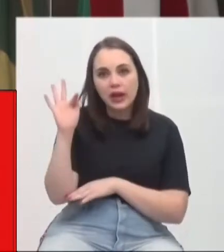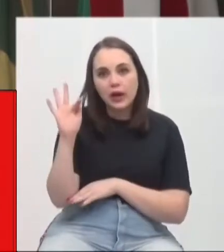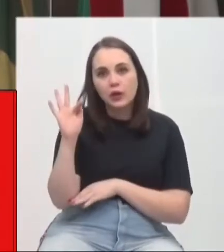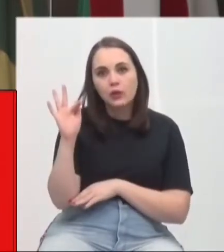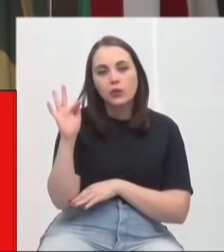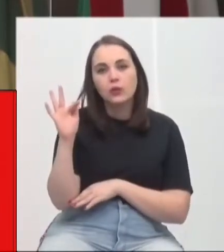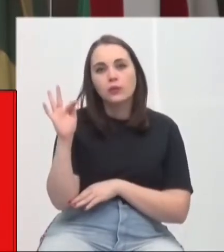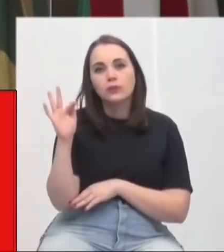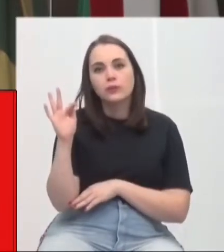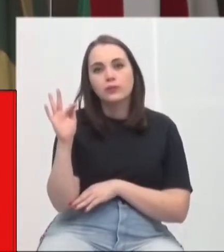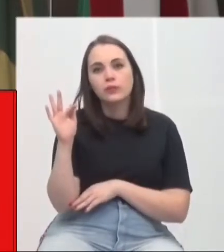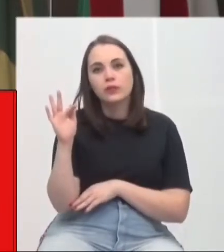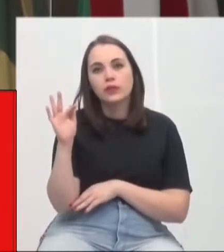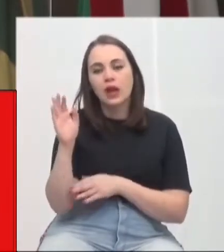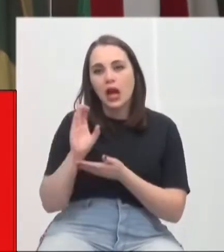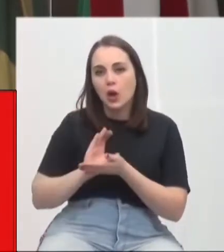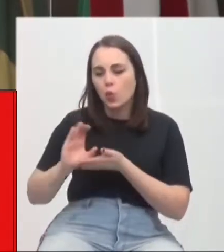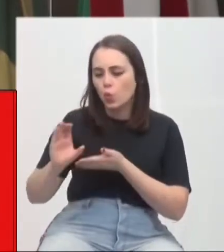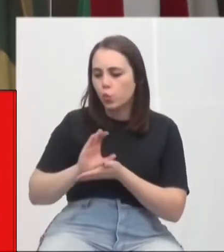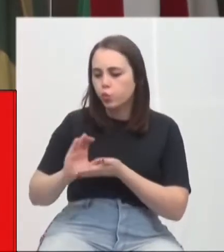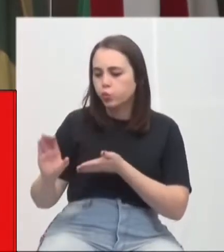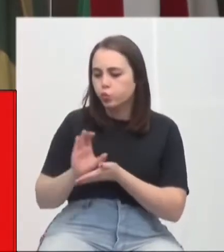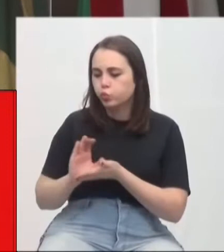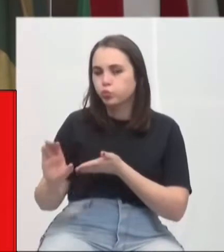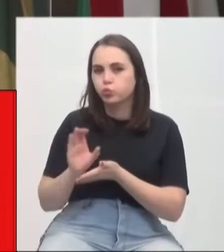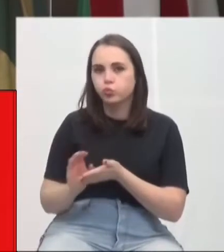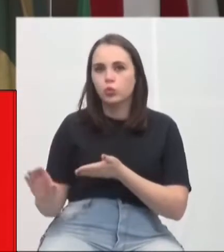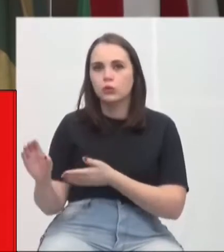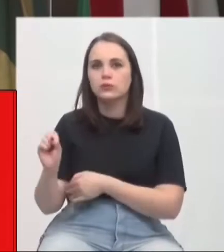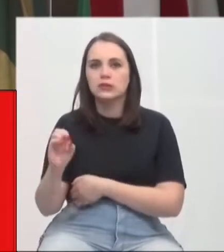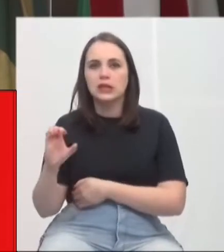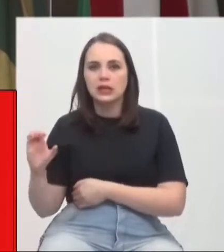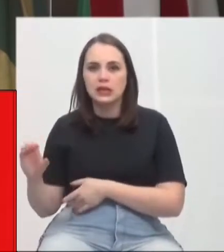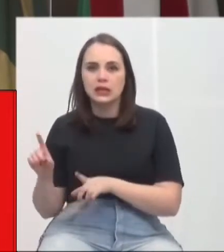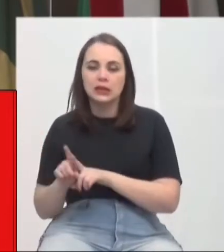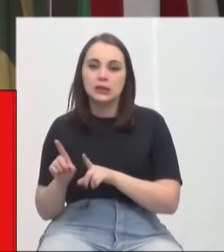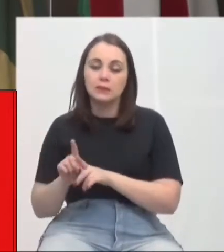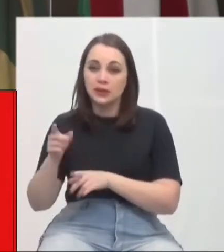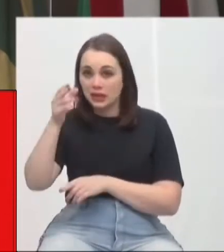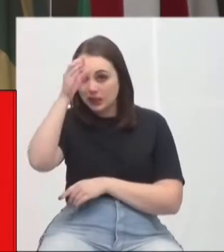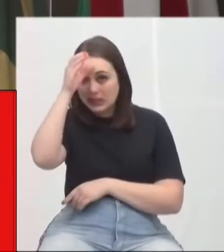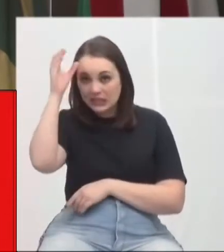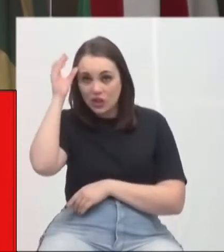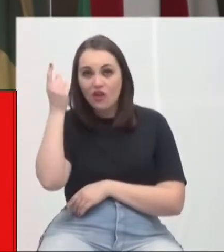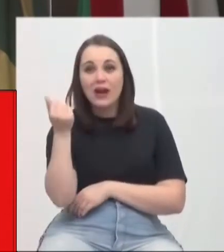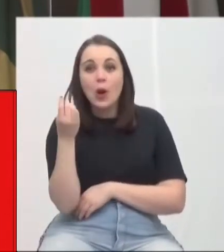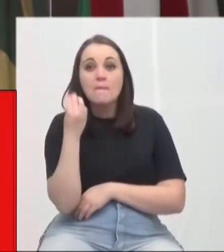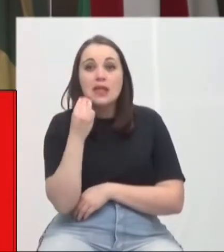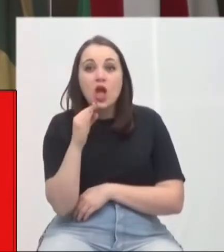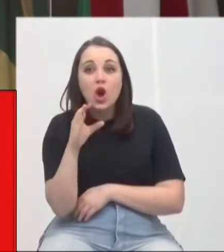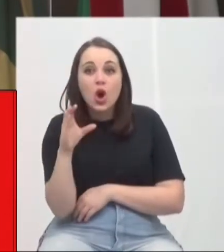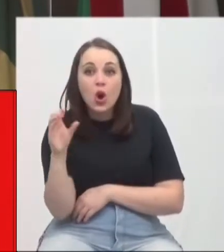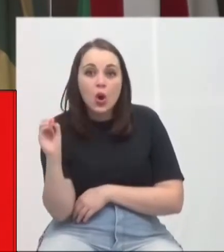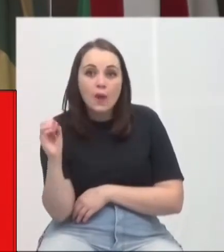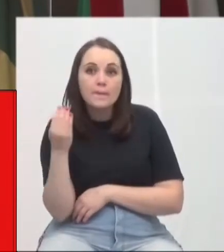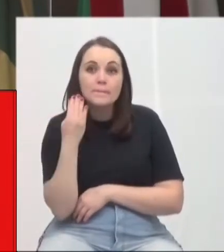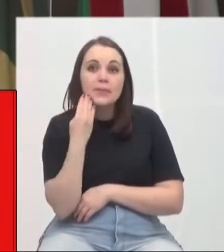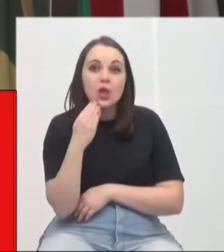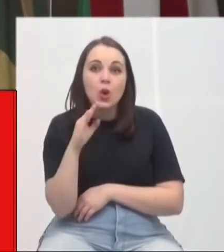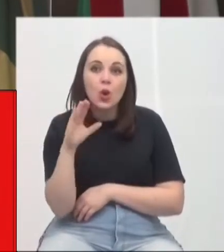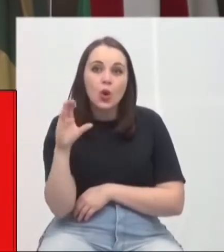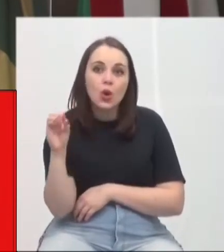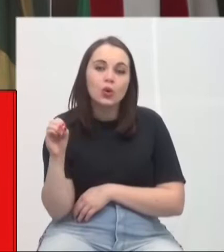tantos recursos, valores, em milhões, em bilhões,